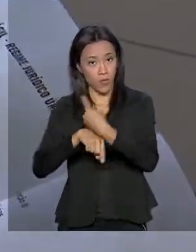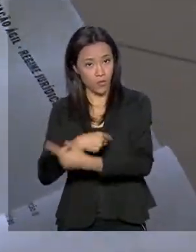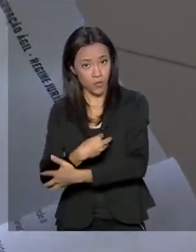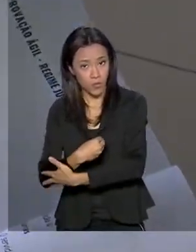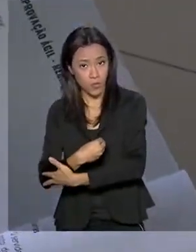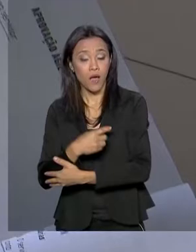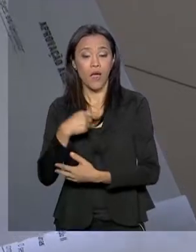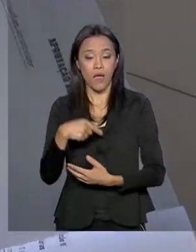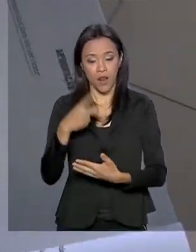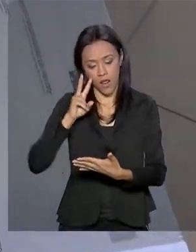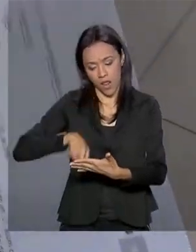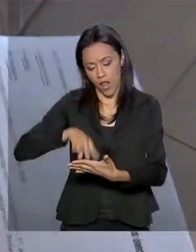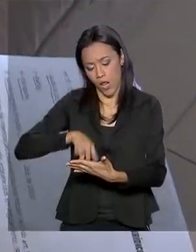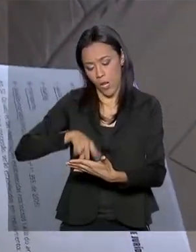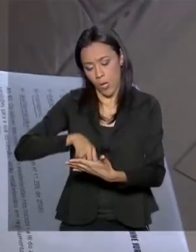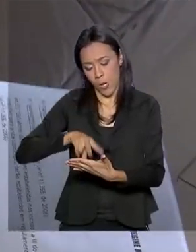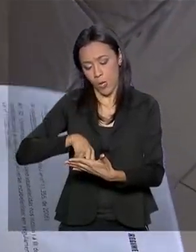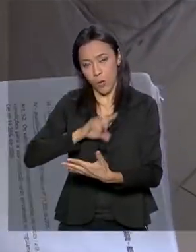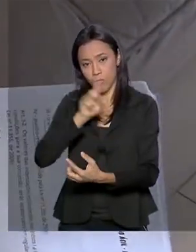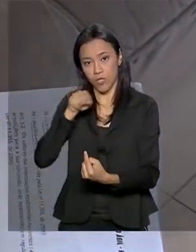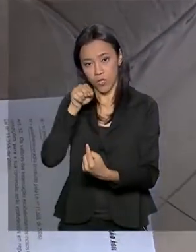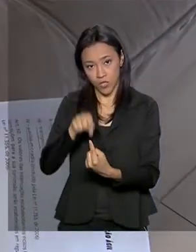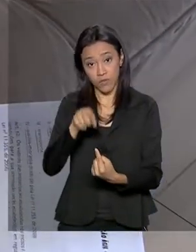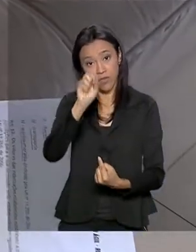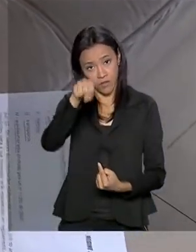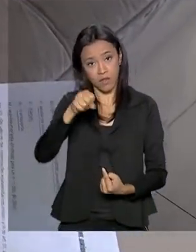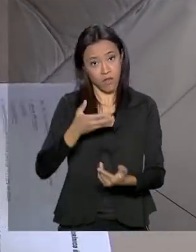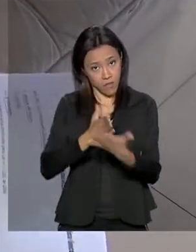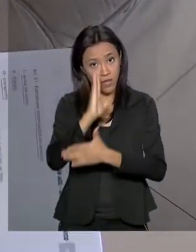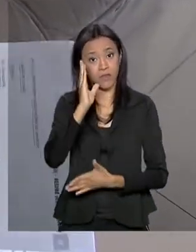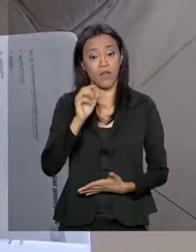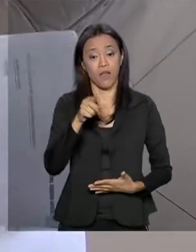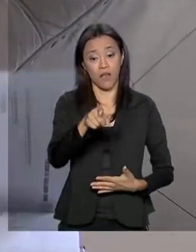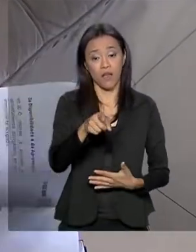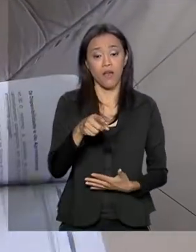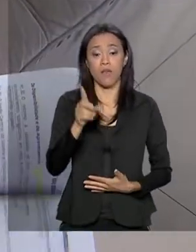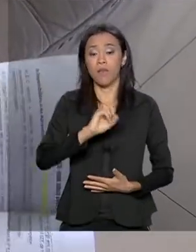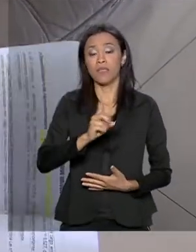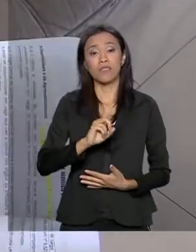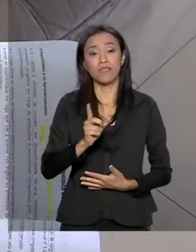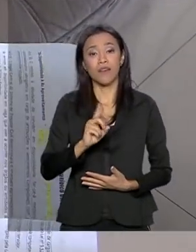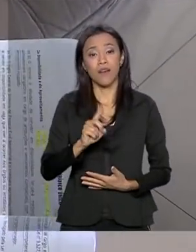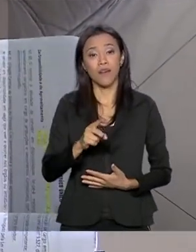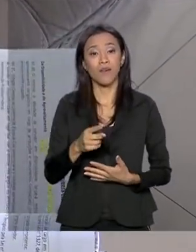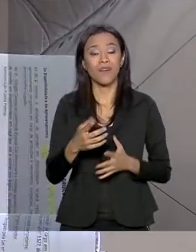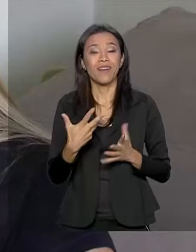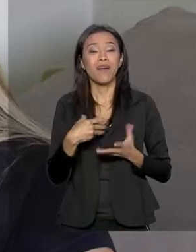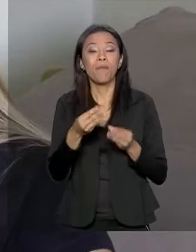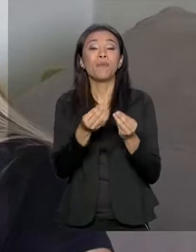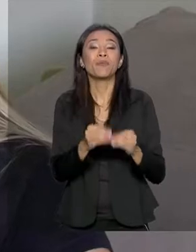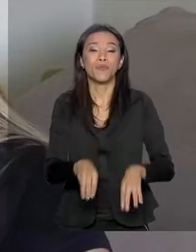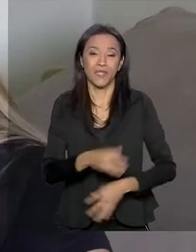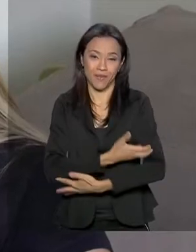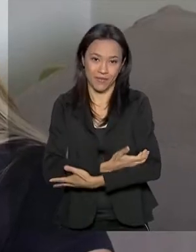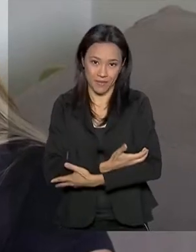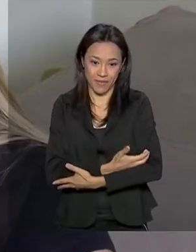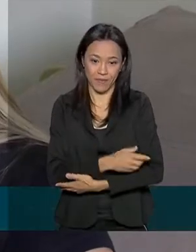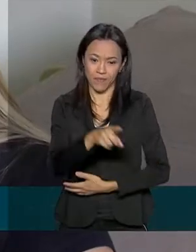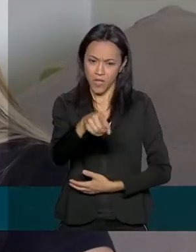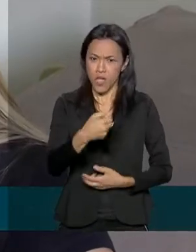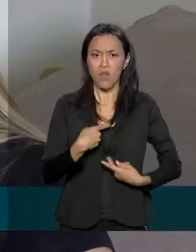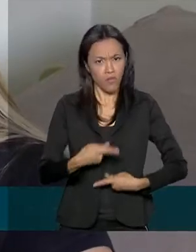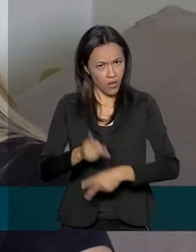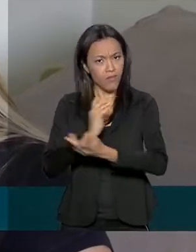coloca os estudos em dia. A meta é sim passar num concurso, mas sem enfraquecer o vínculo maternal. Vou levar ele porque é